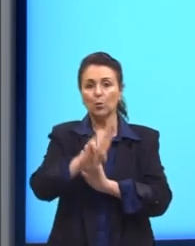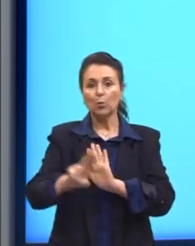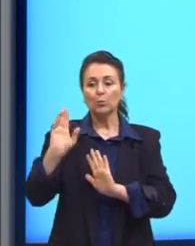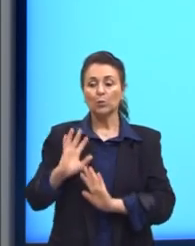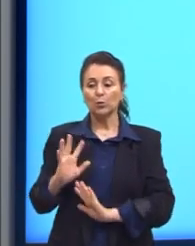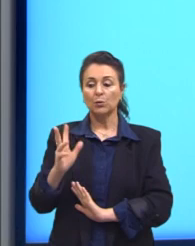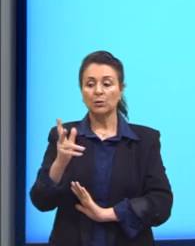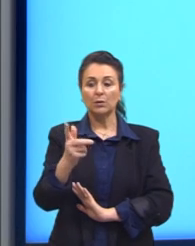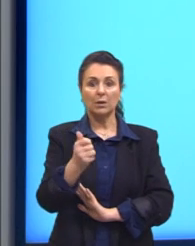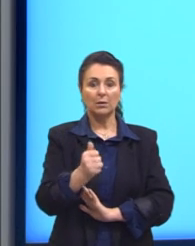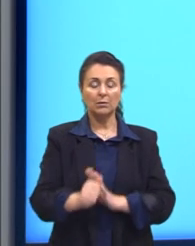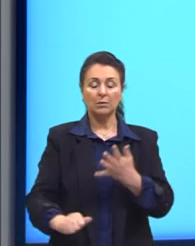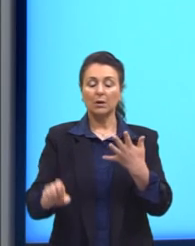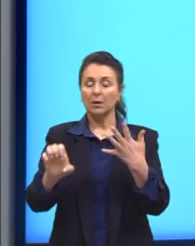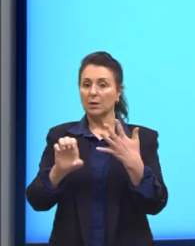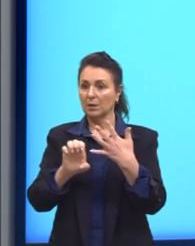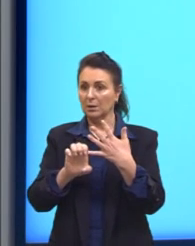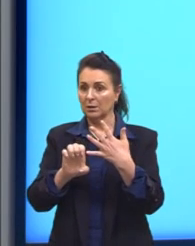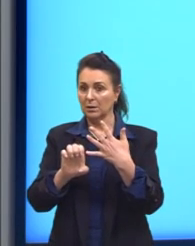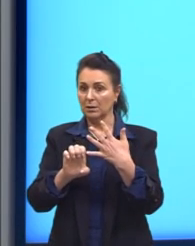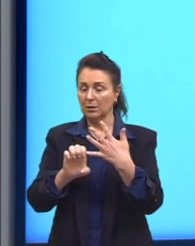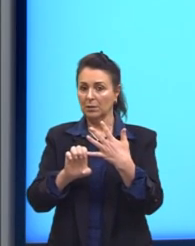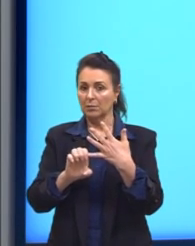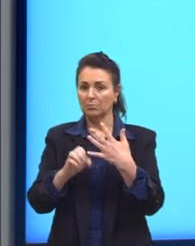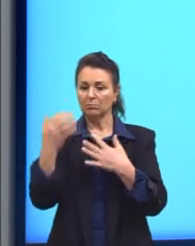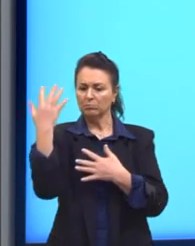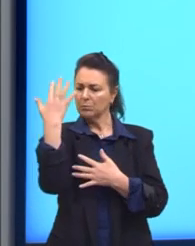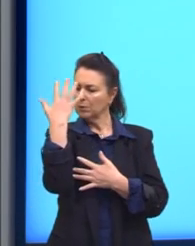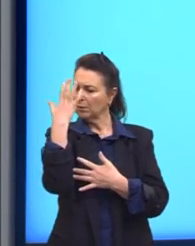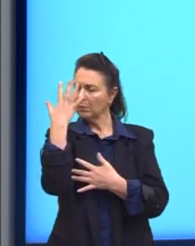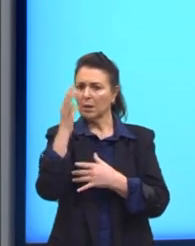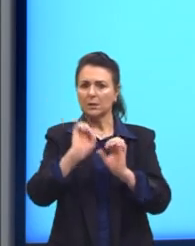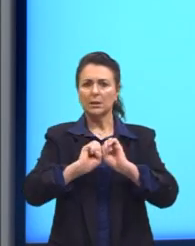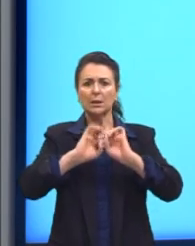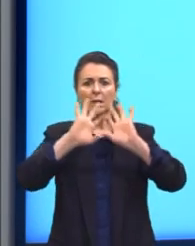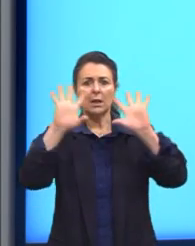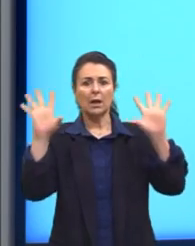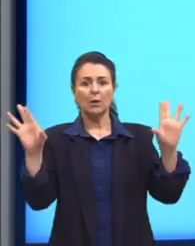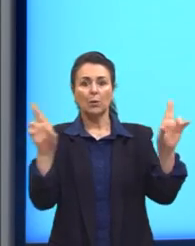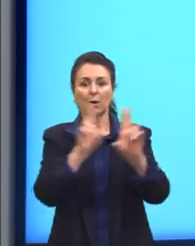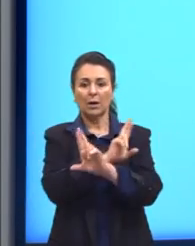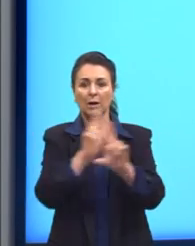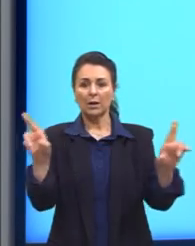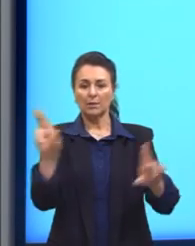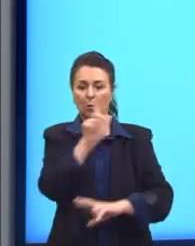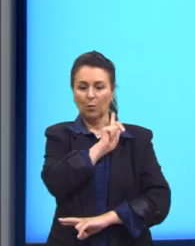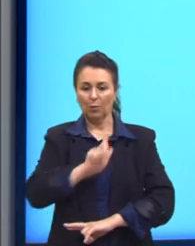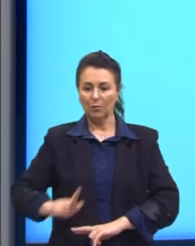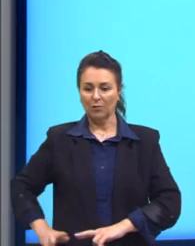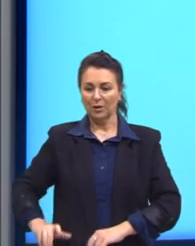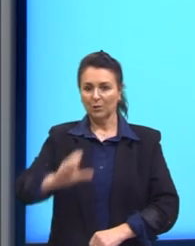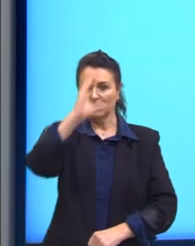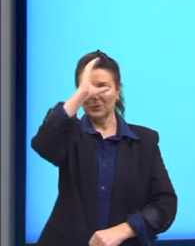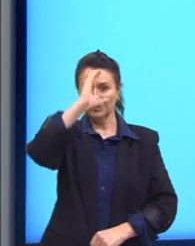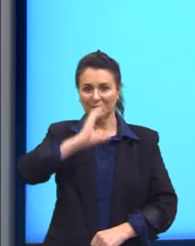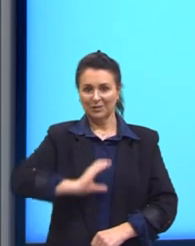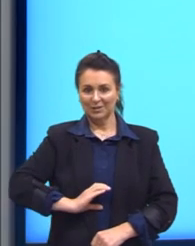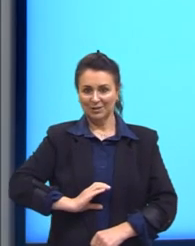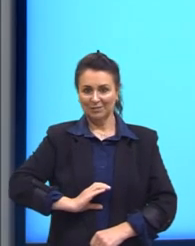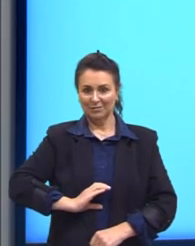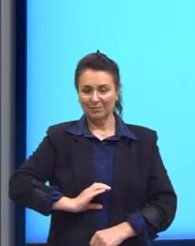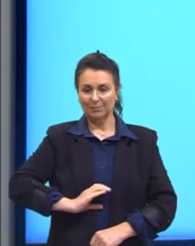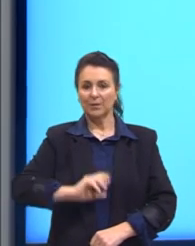dados, ou letra E, transparência na relação entre governo e cidadão? A nossa